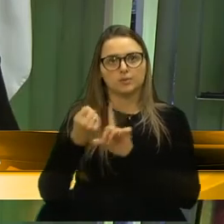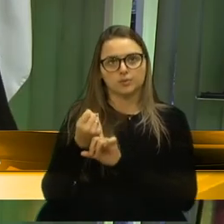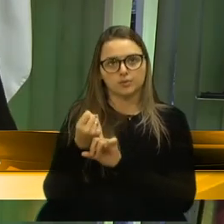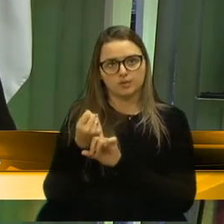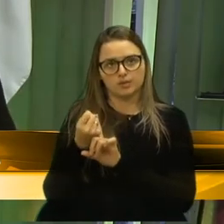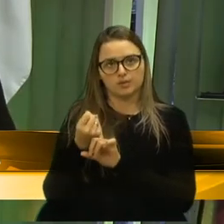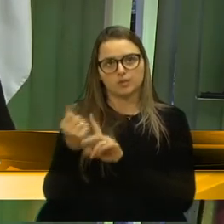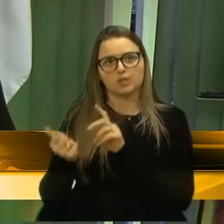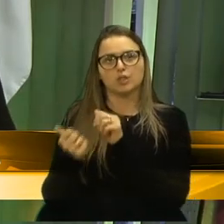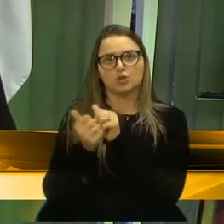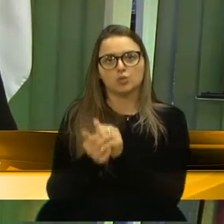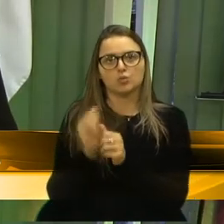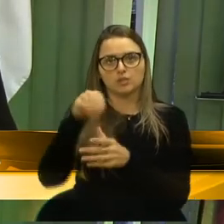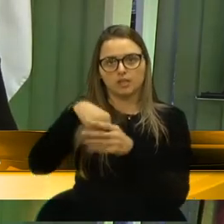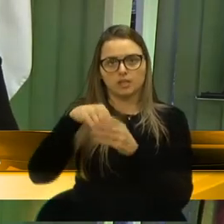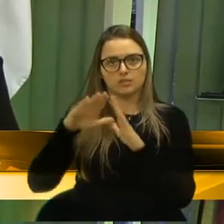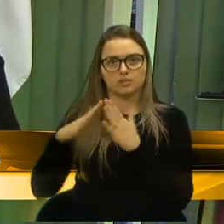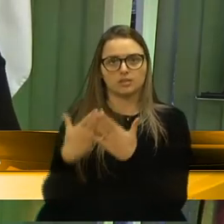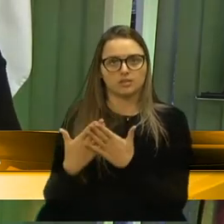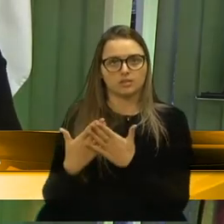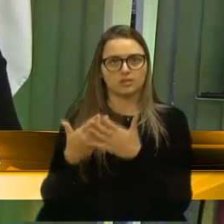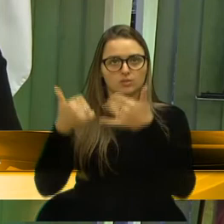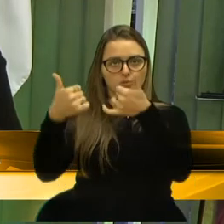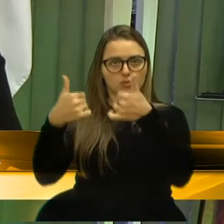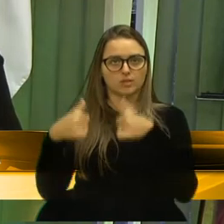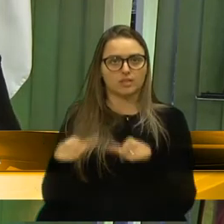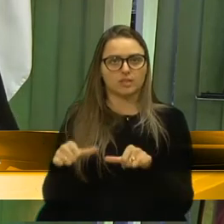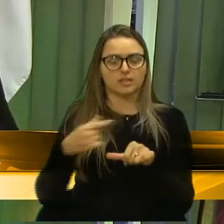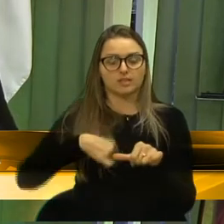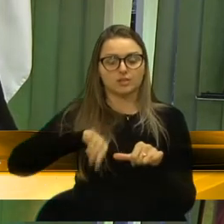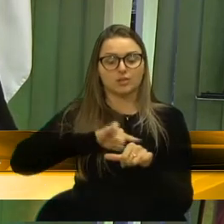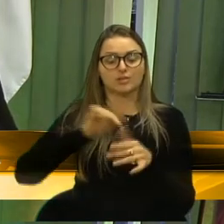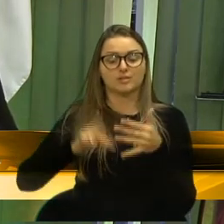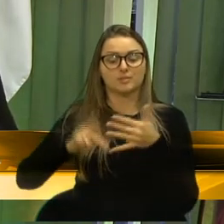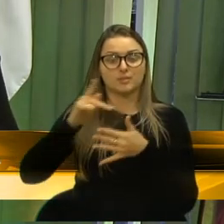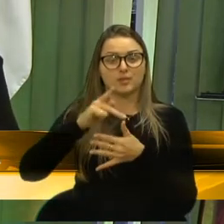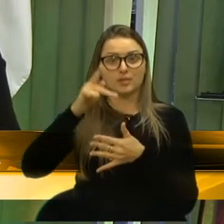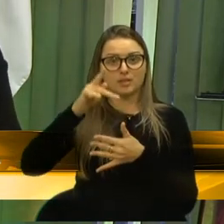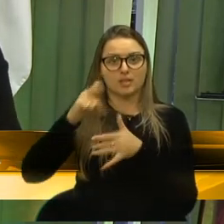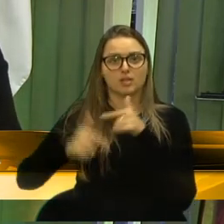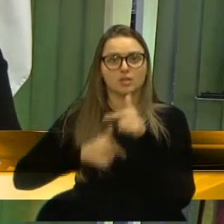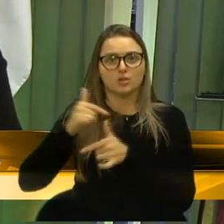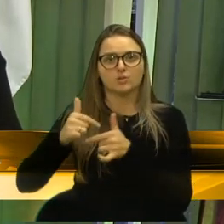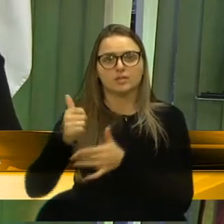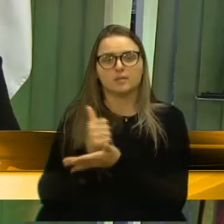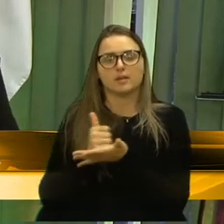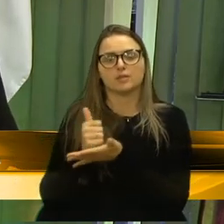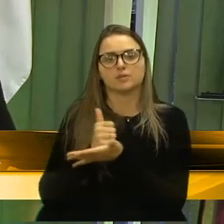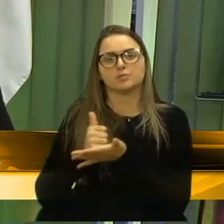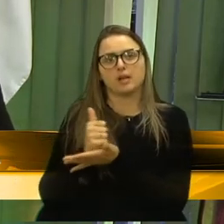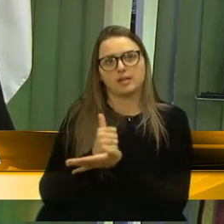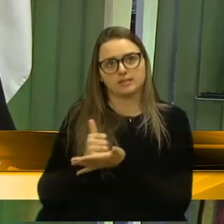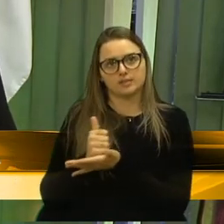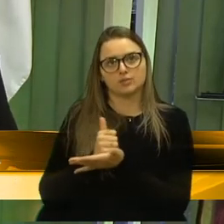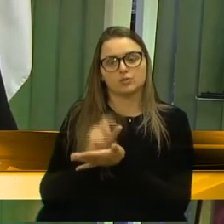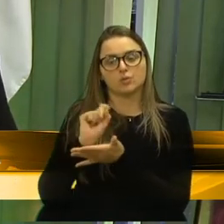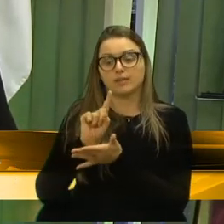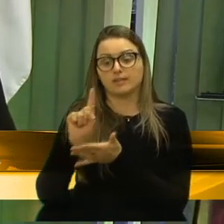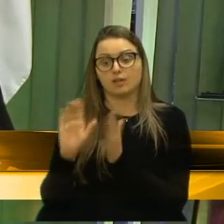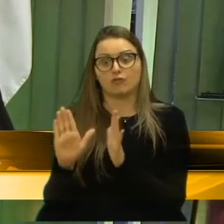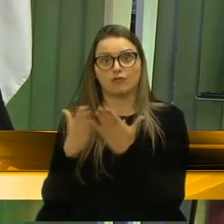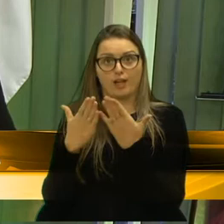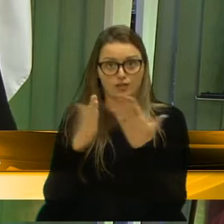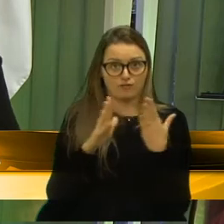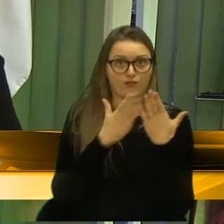e junto às escolas. Os cartazes, a gente está priorizando os serviços essenciais, os que não vão fechar, então,